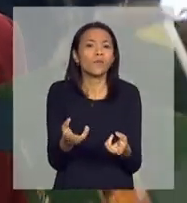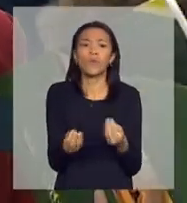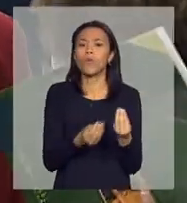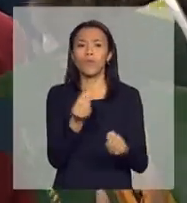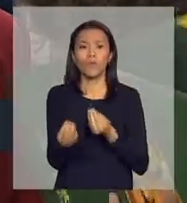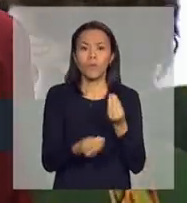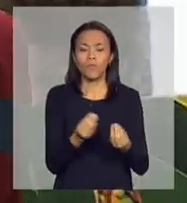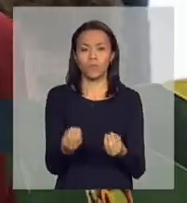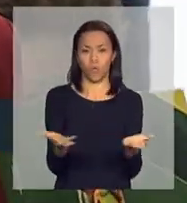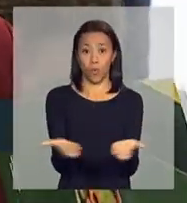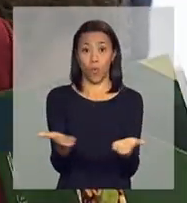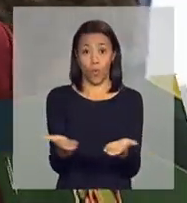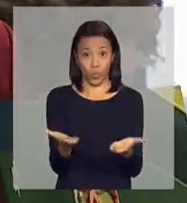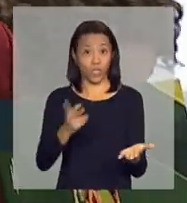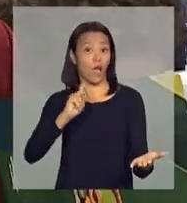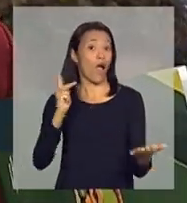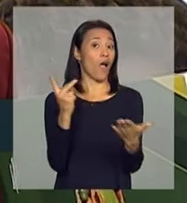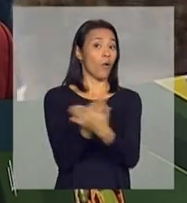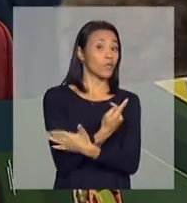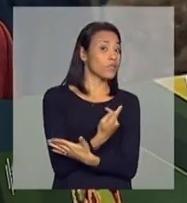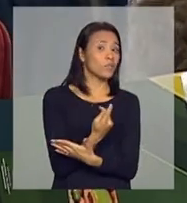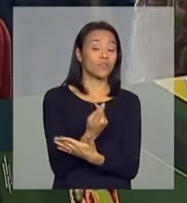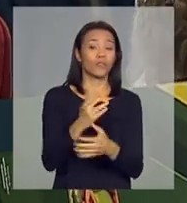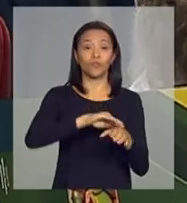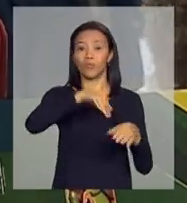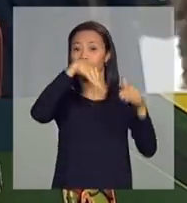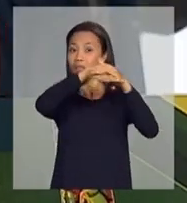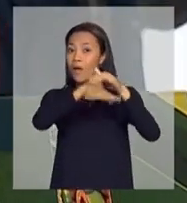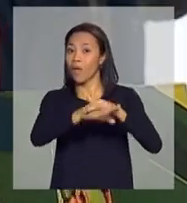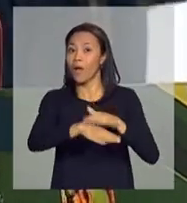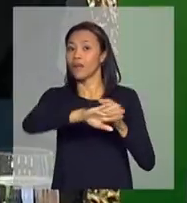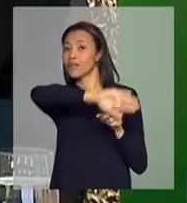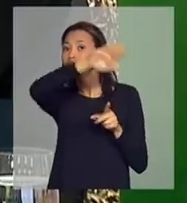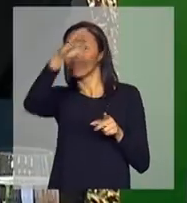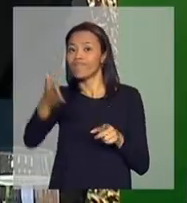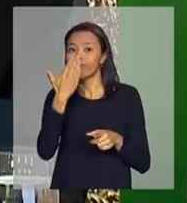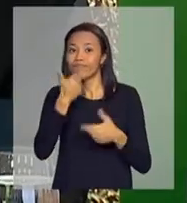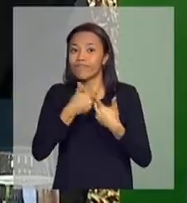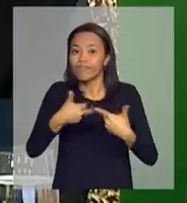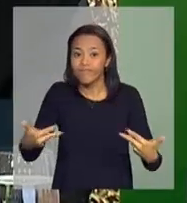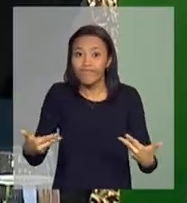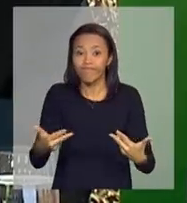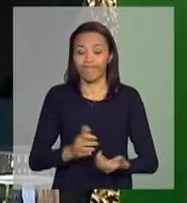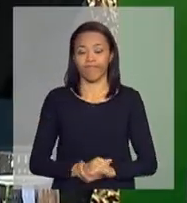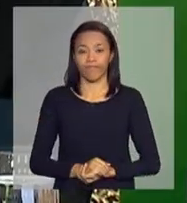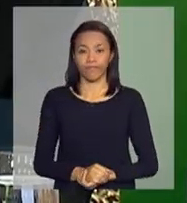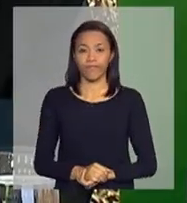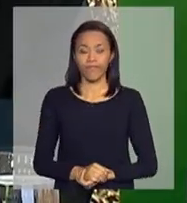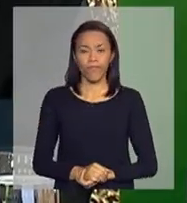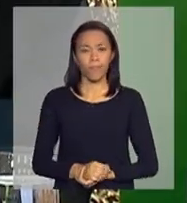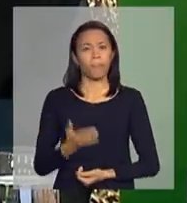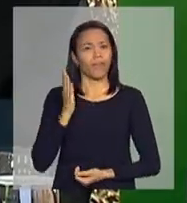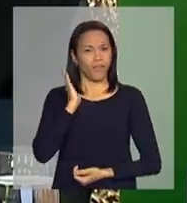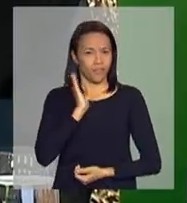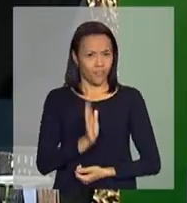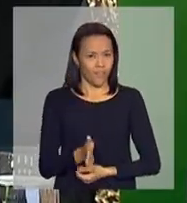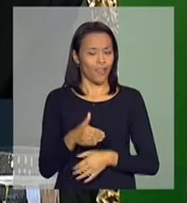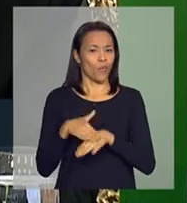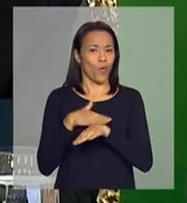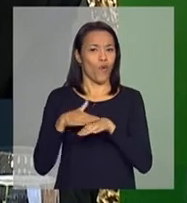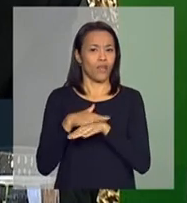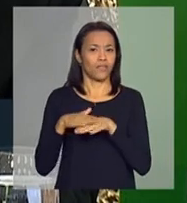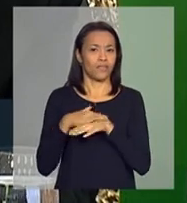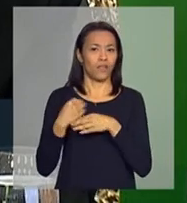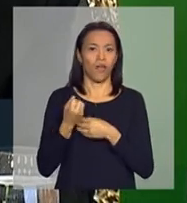atual hoje em questão de armazenamento. Existe uma estratégia, sim. Nós estamos conversando há vários dias